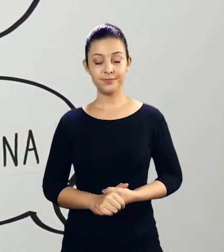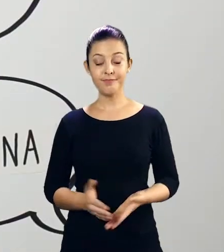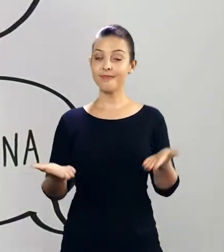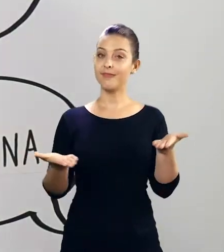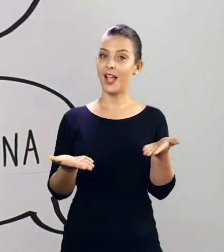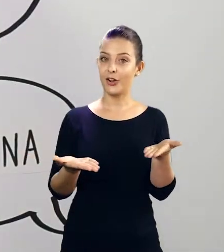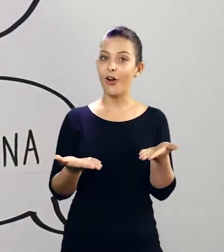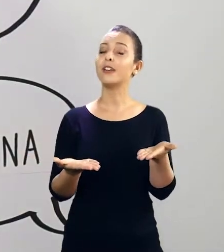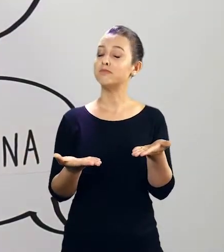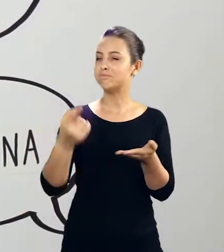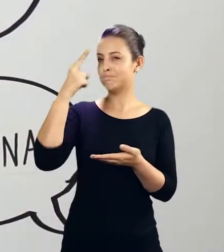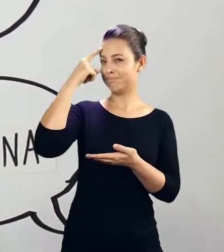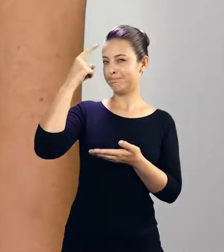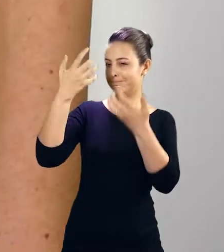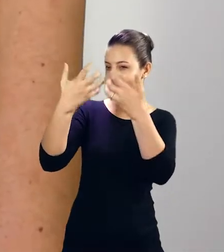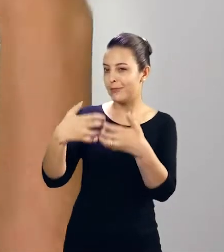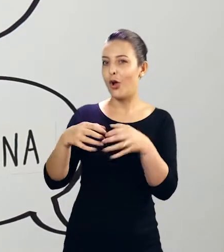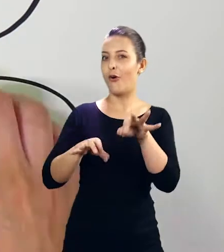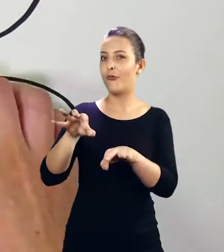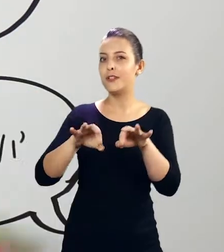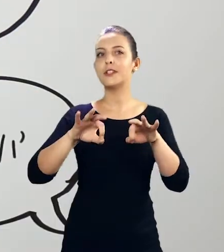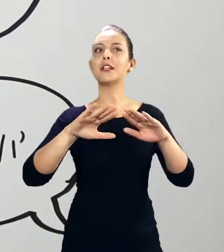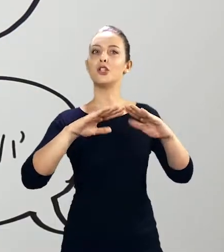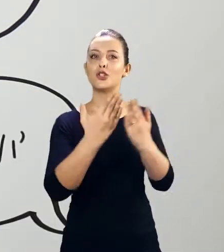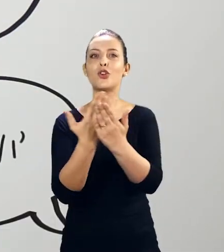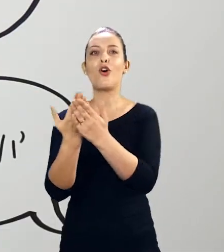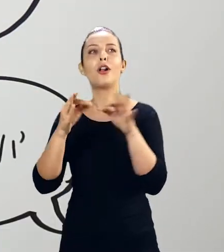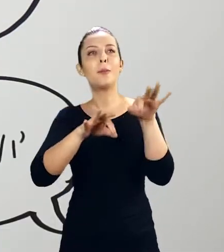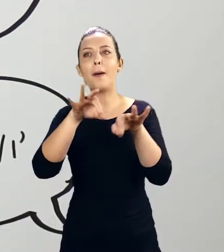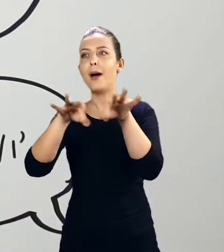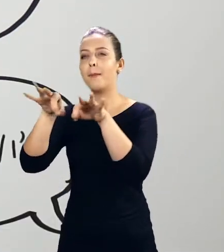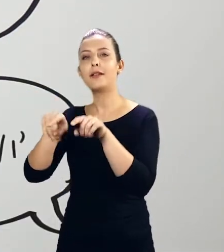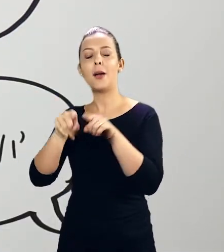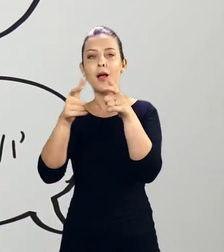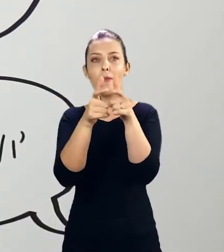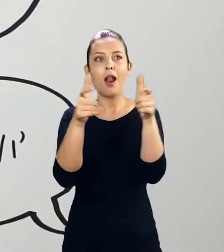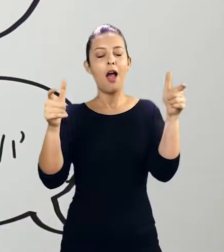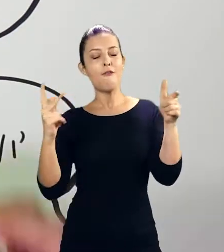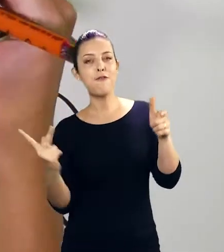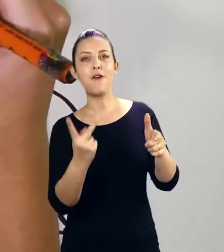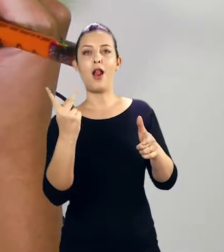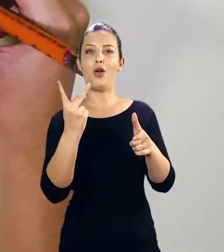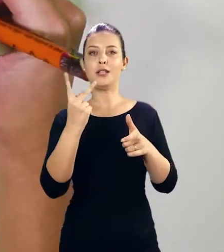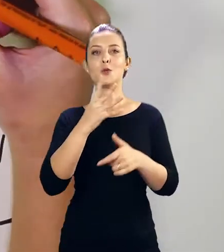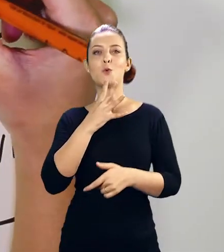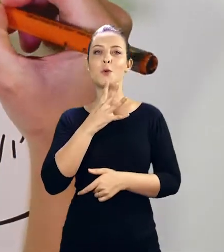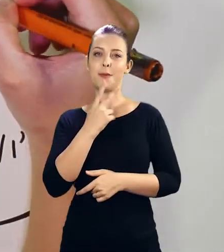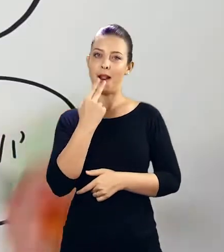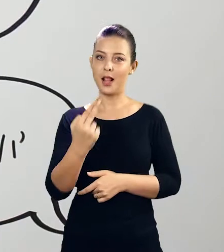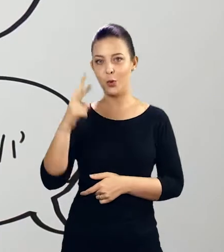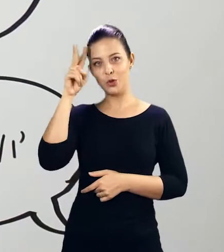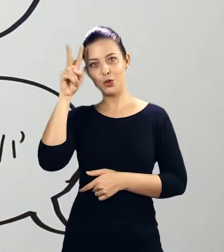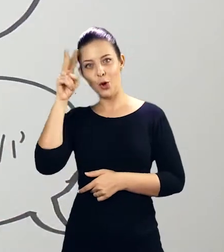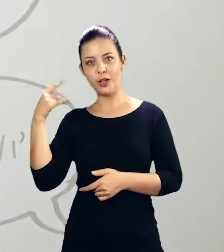Agora, pretendem realizar oficinas nos colégios do município e ampliar ainda mais a valorização dos seus saberes